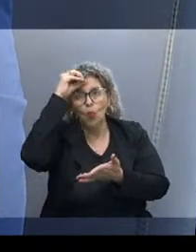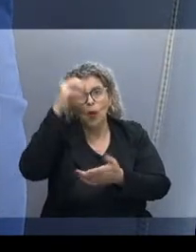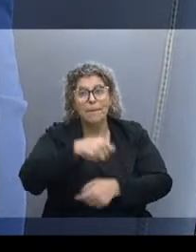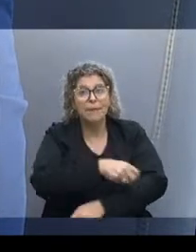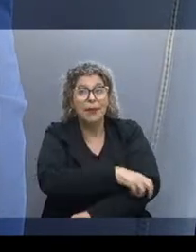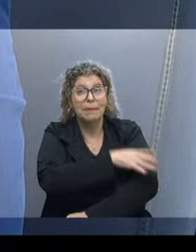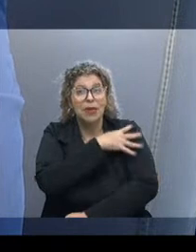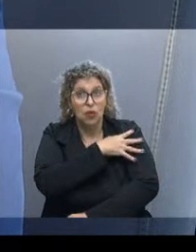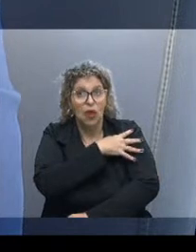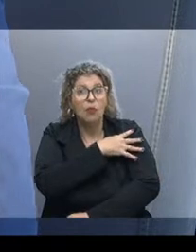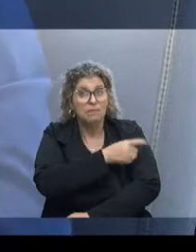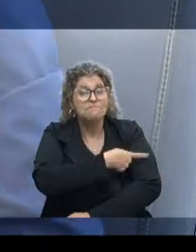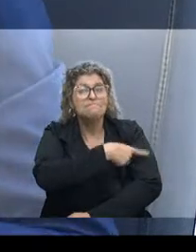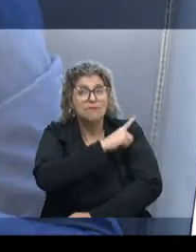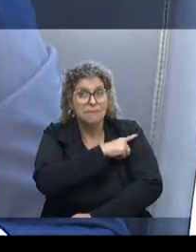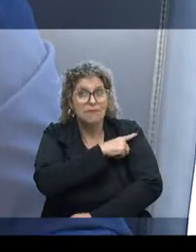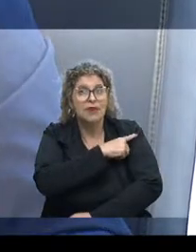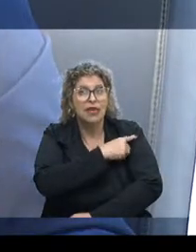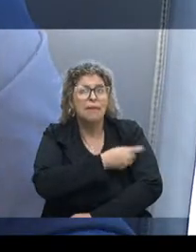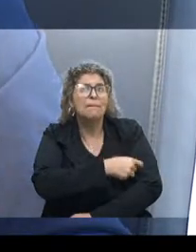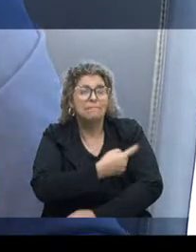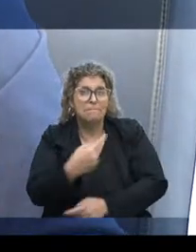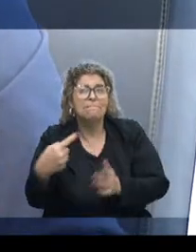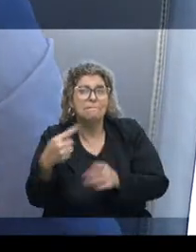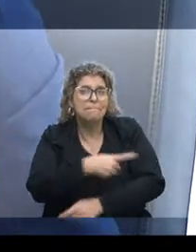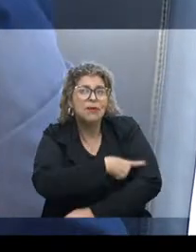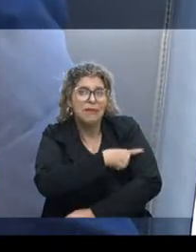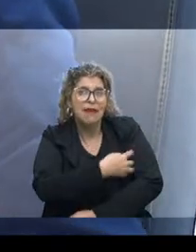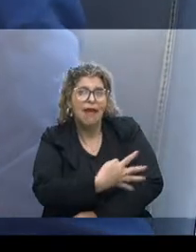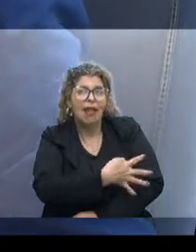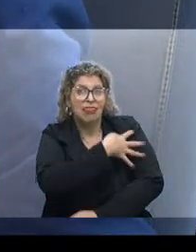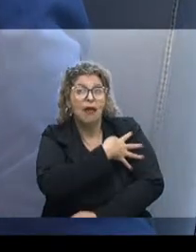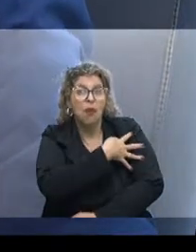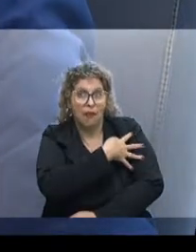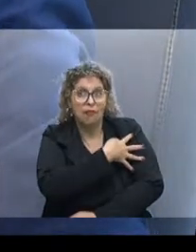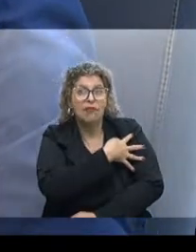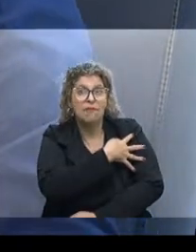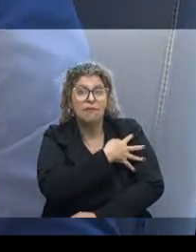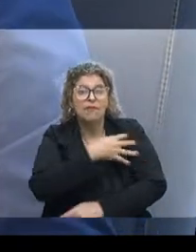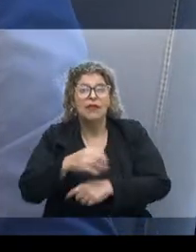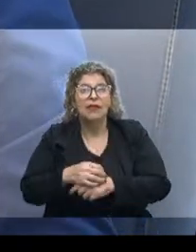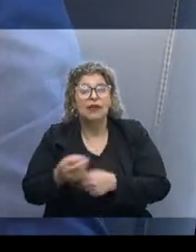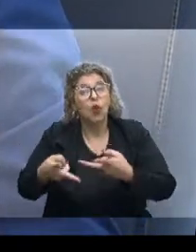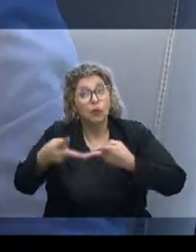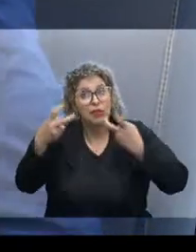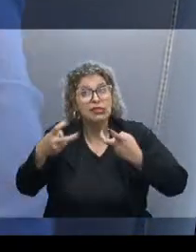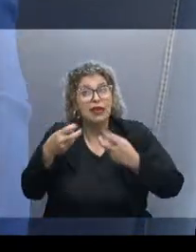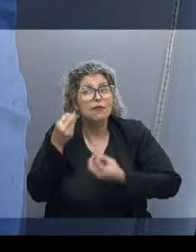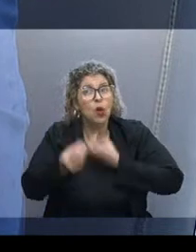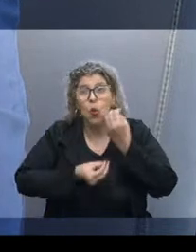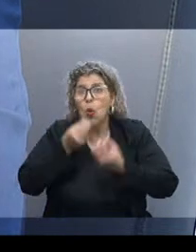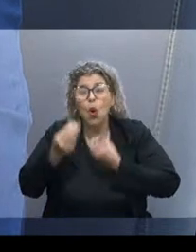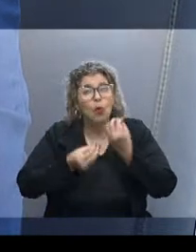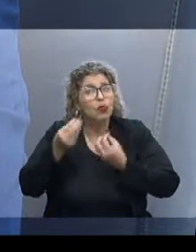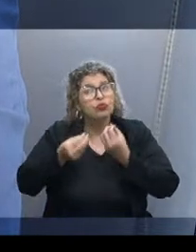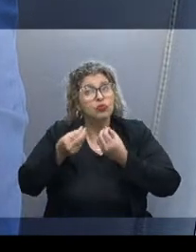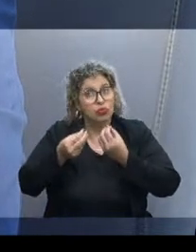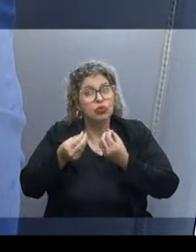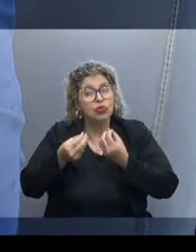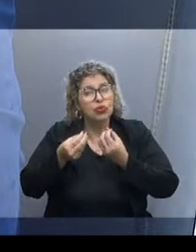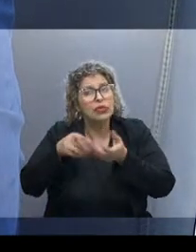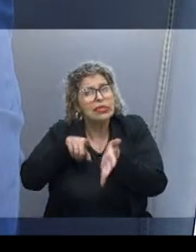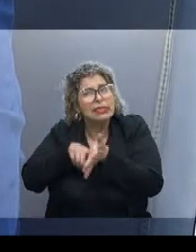grau ensino. A primeira, a quarta série é o fundamental incompleto. Ou seja, vejam como tudo o que nós estamos